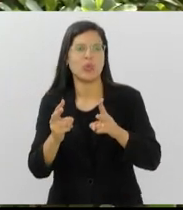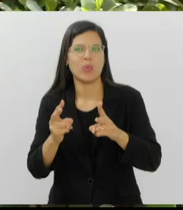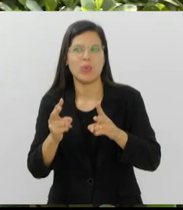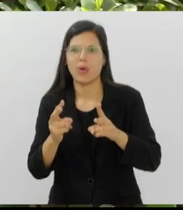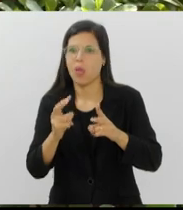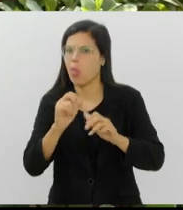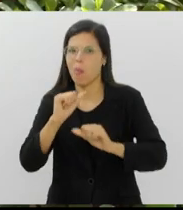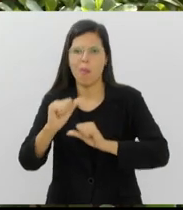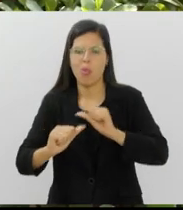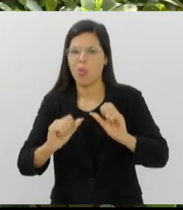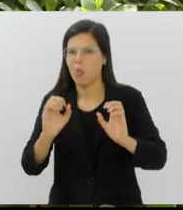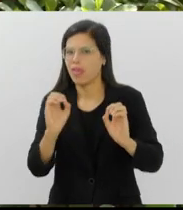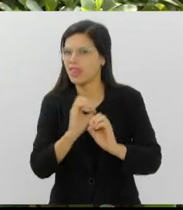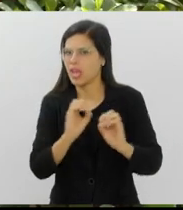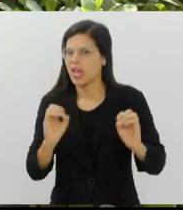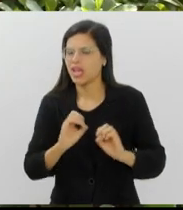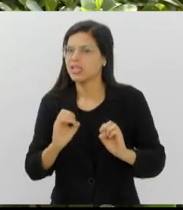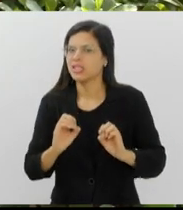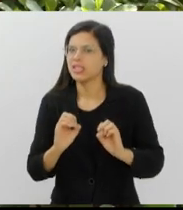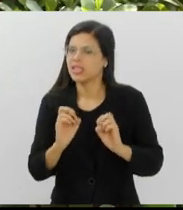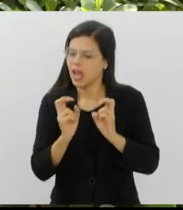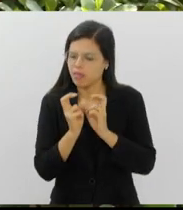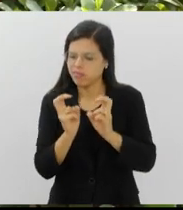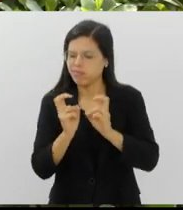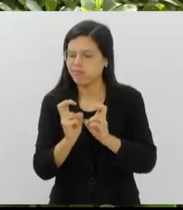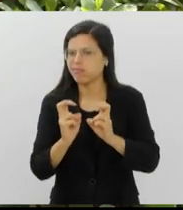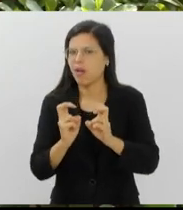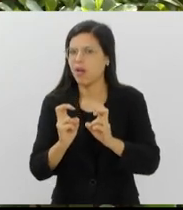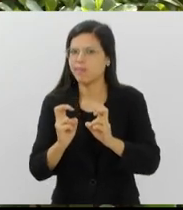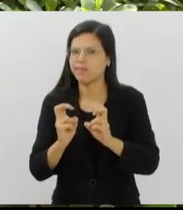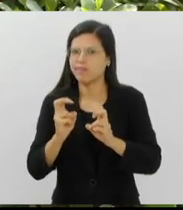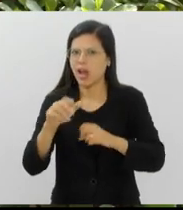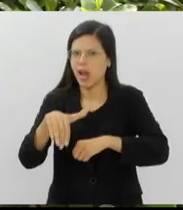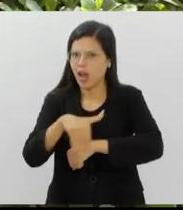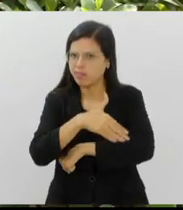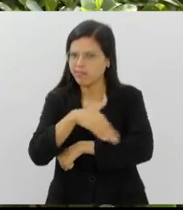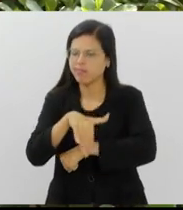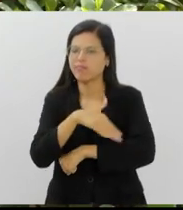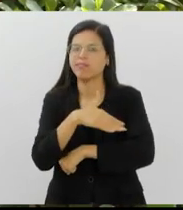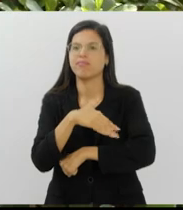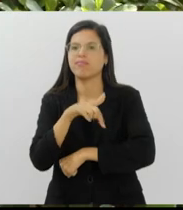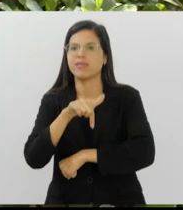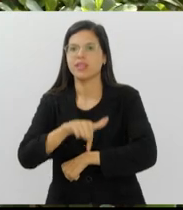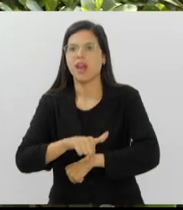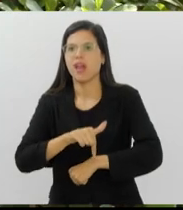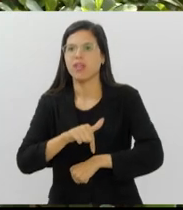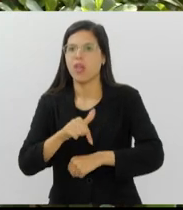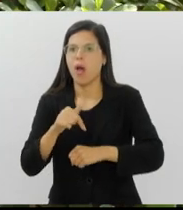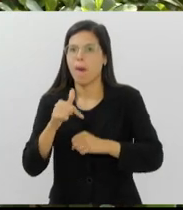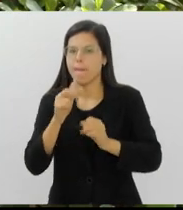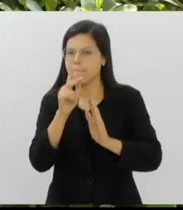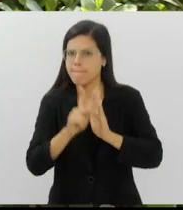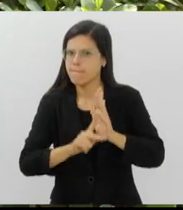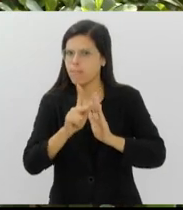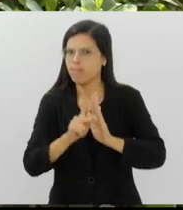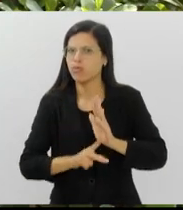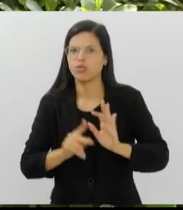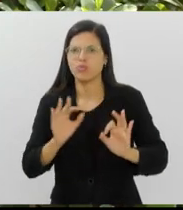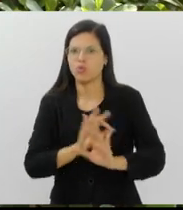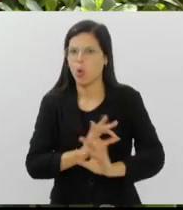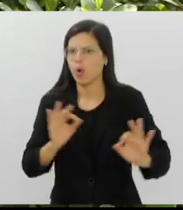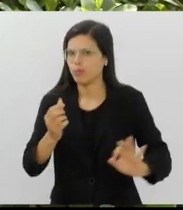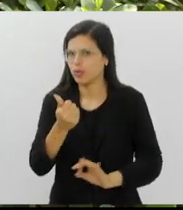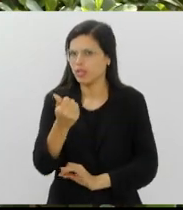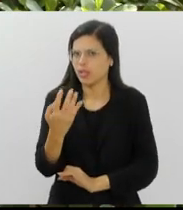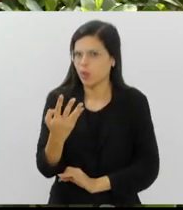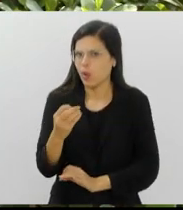não mudou nada para você ver o rigor e o primoroso projeto que foi feito lá atrás, há 140 anos